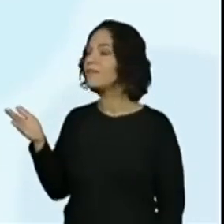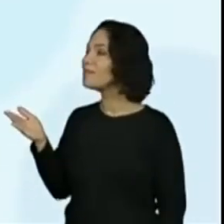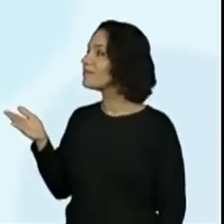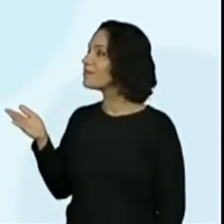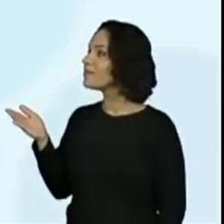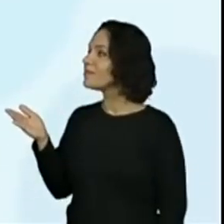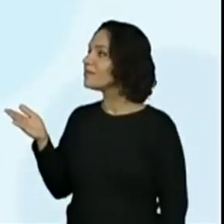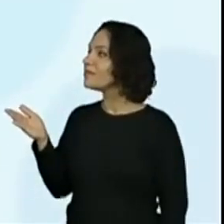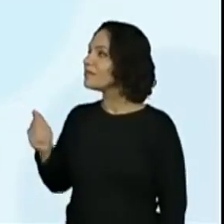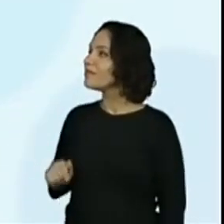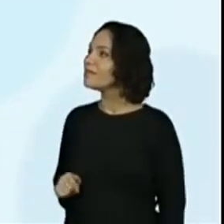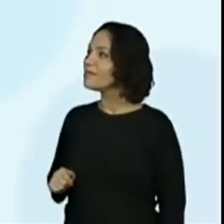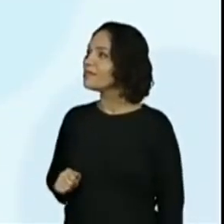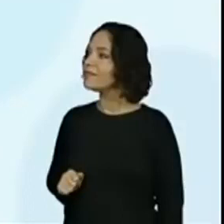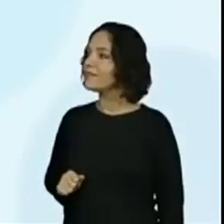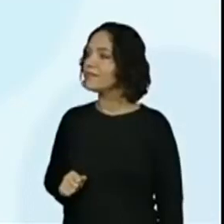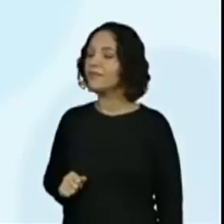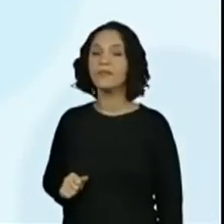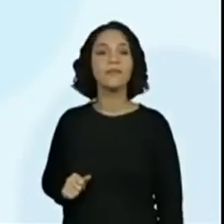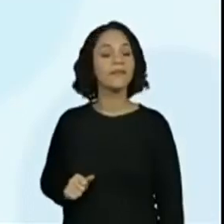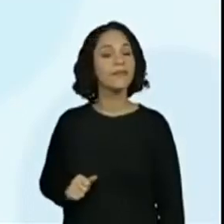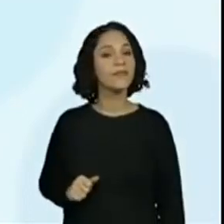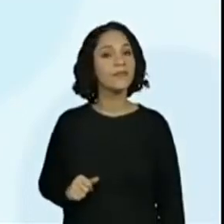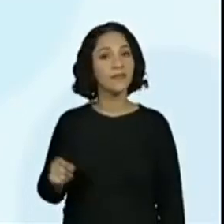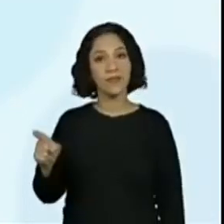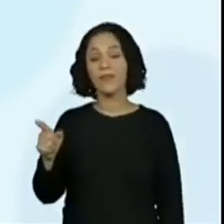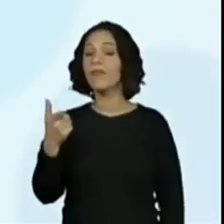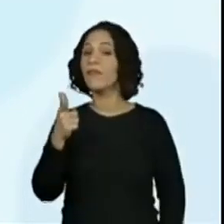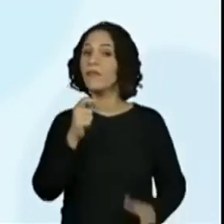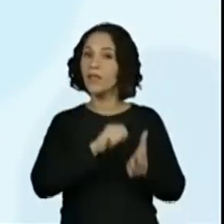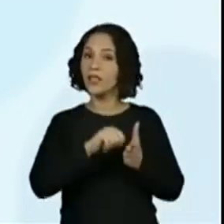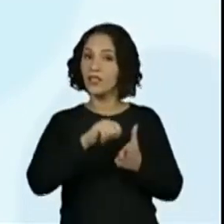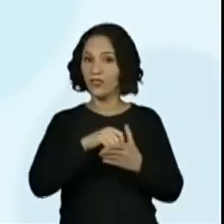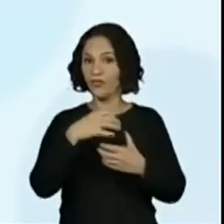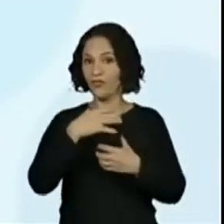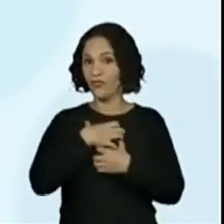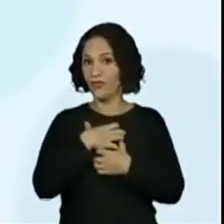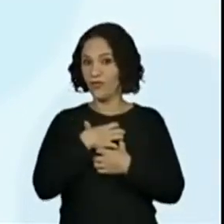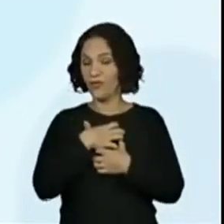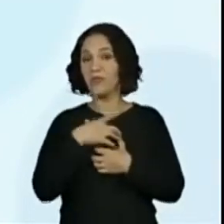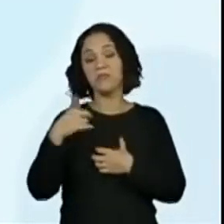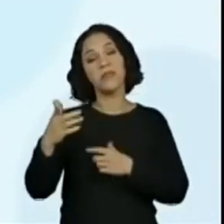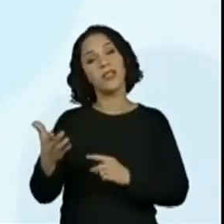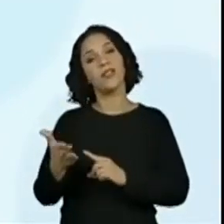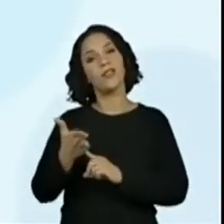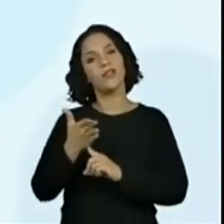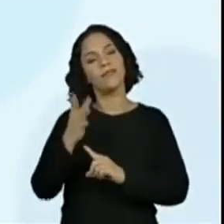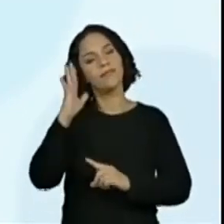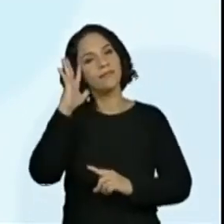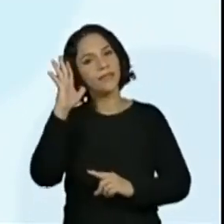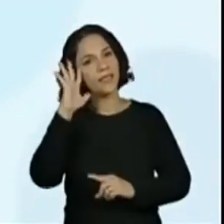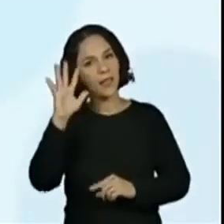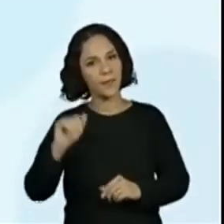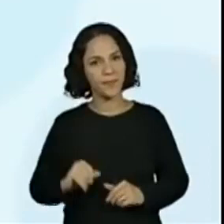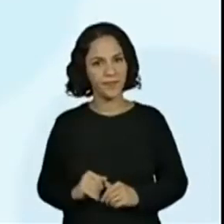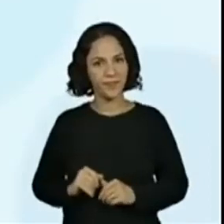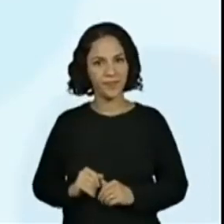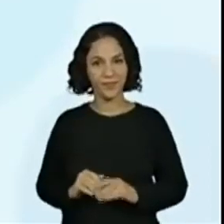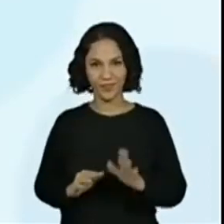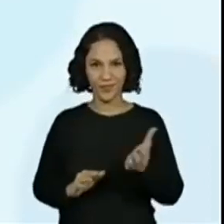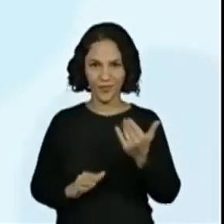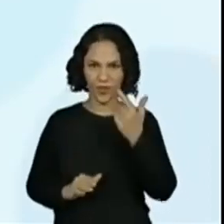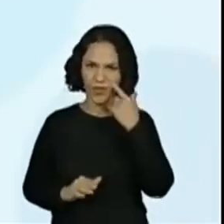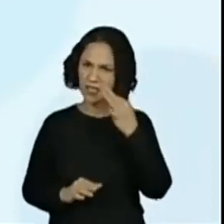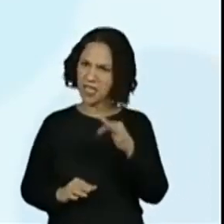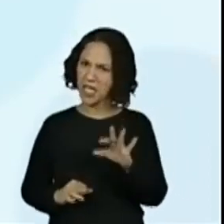do nosso amiguinho. Isso. Ele falou que conseguiu escrever dessa forma e nos ajudando a pensar. Mas vamos ver